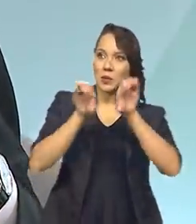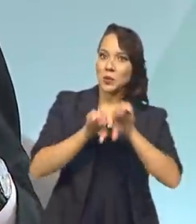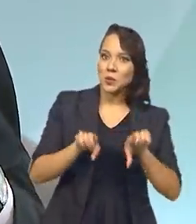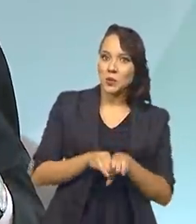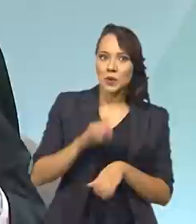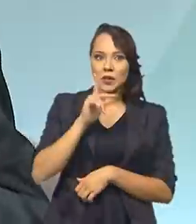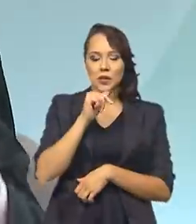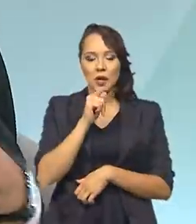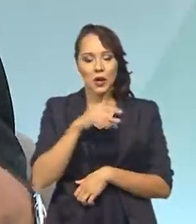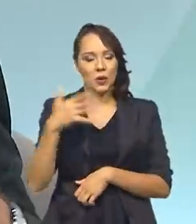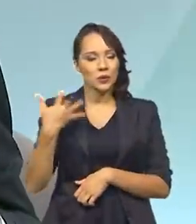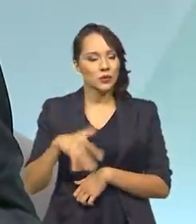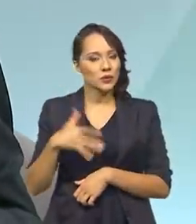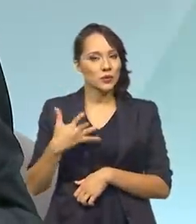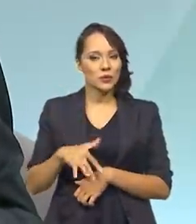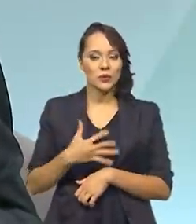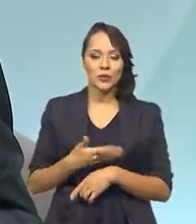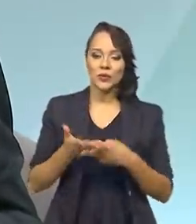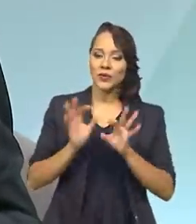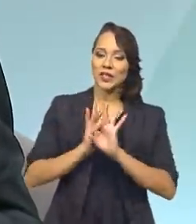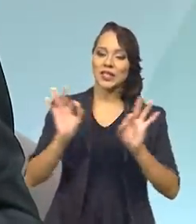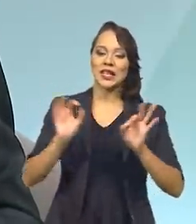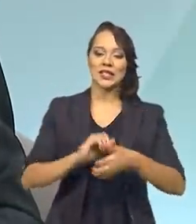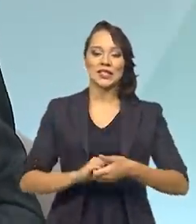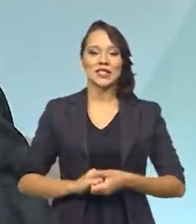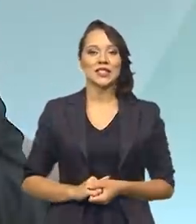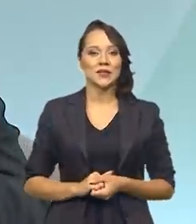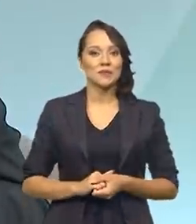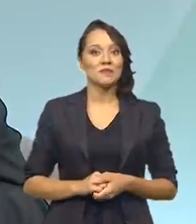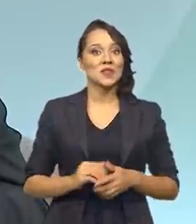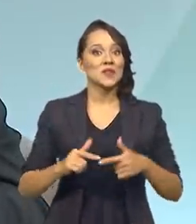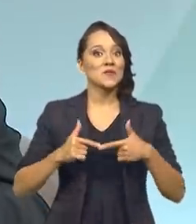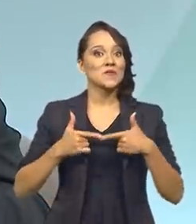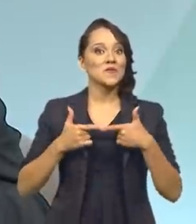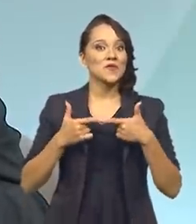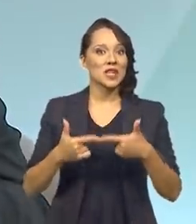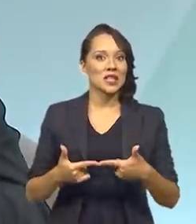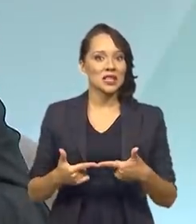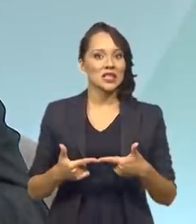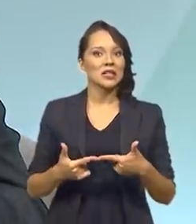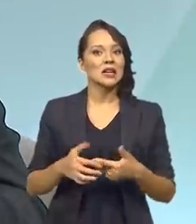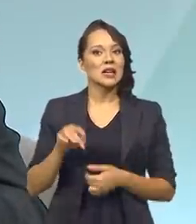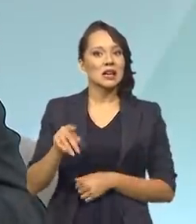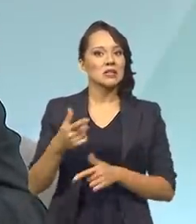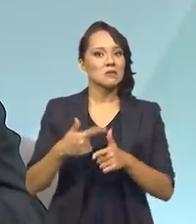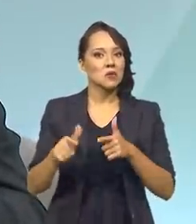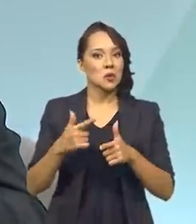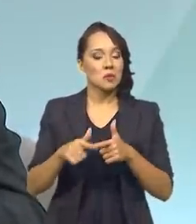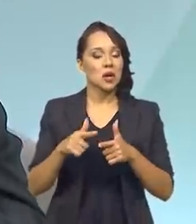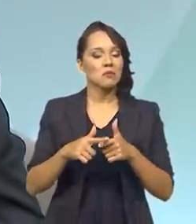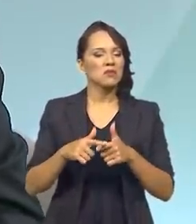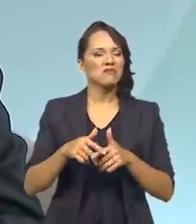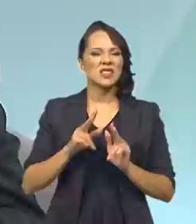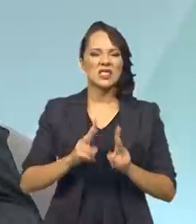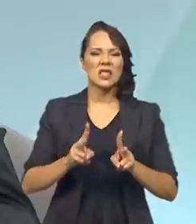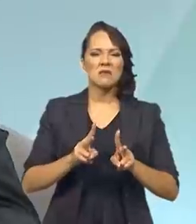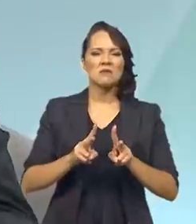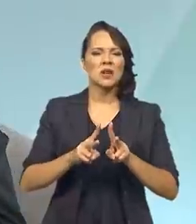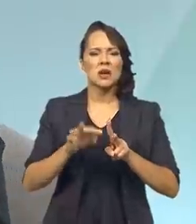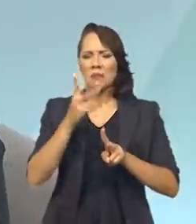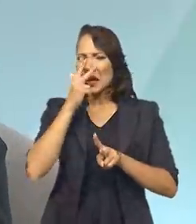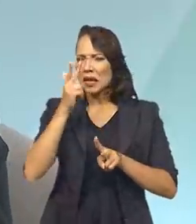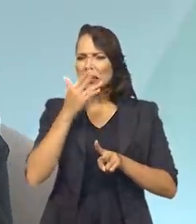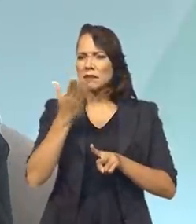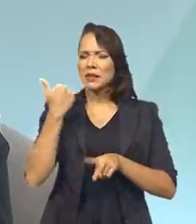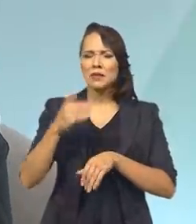hídrica fantástica, que enfrenta este problema que secularmente foi varrido para baixo do